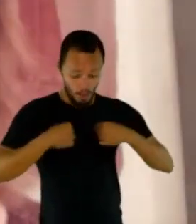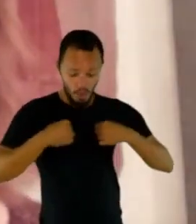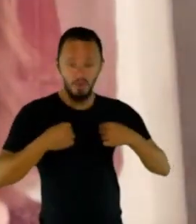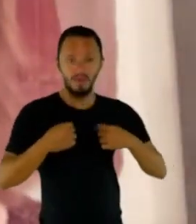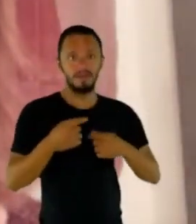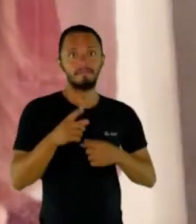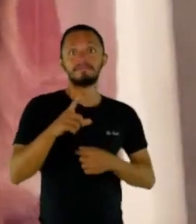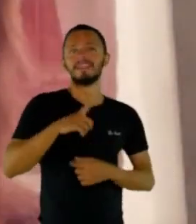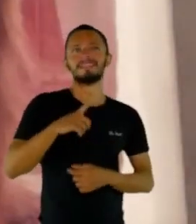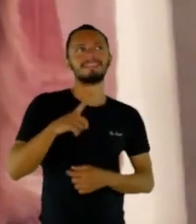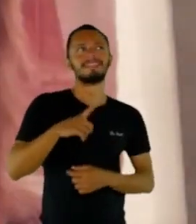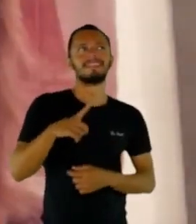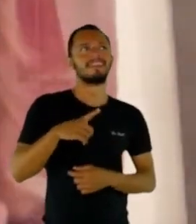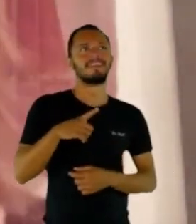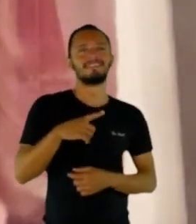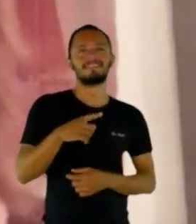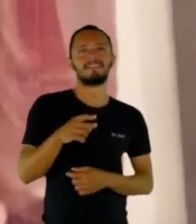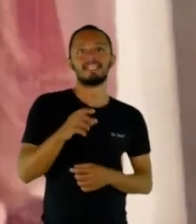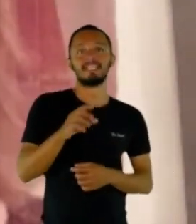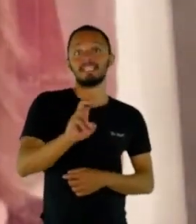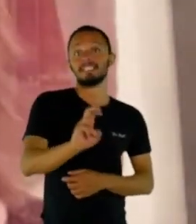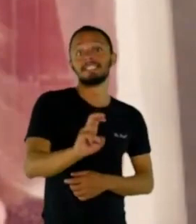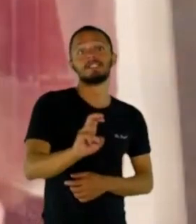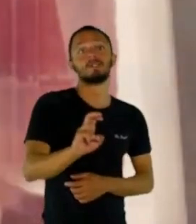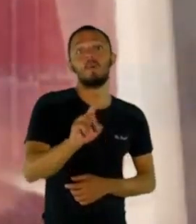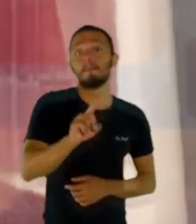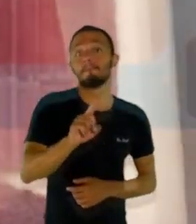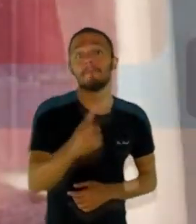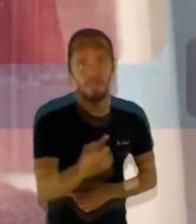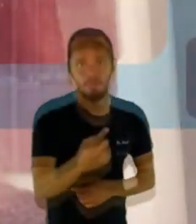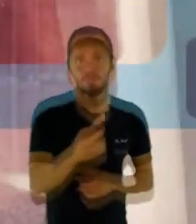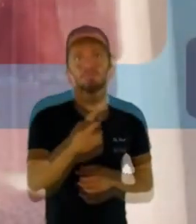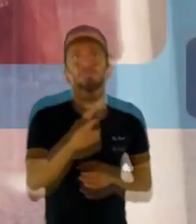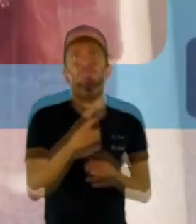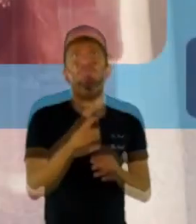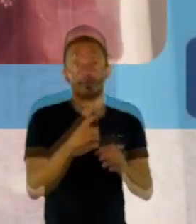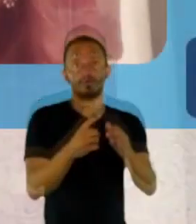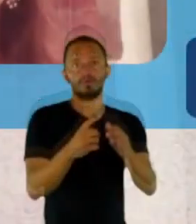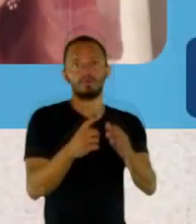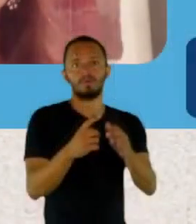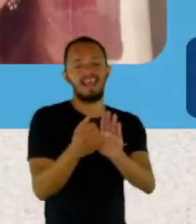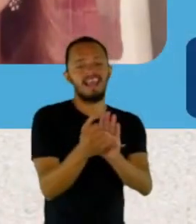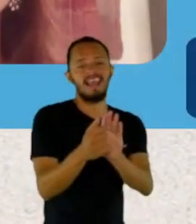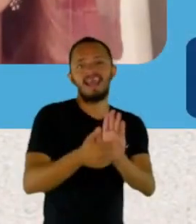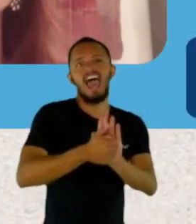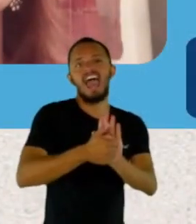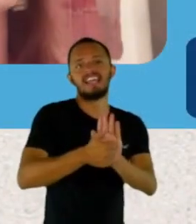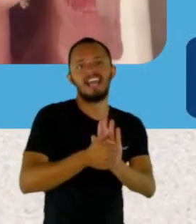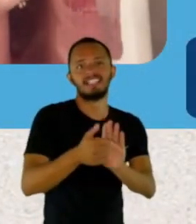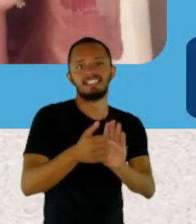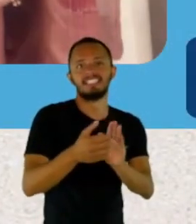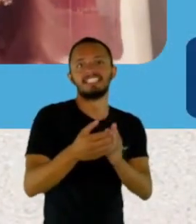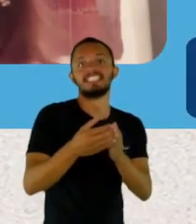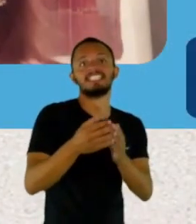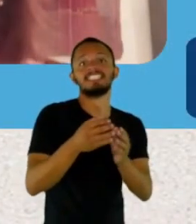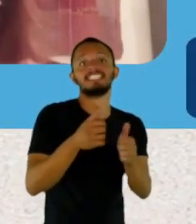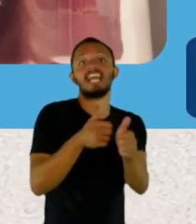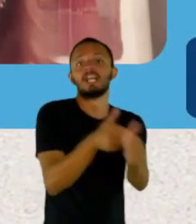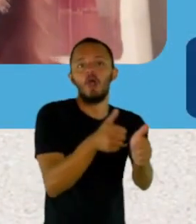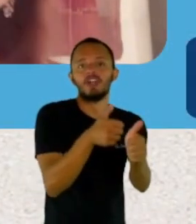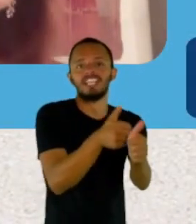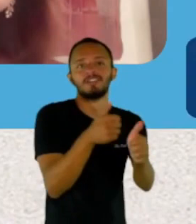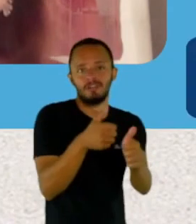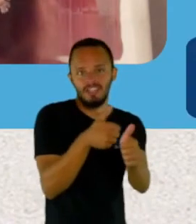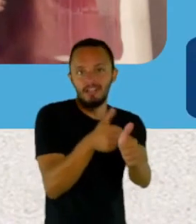5 mil seguidores, assim, em dois meses. E aí, eu comecei a me especializar um pouco